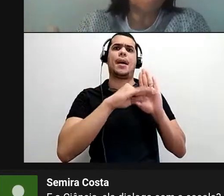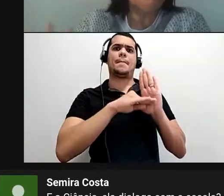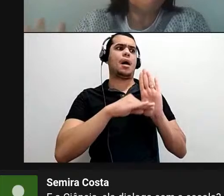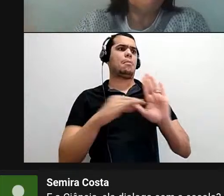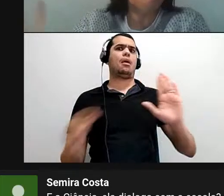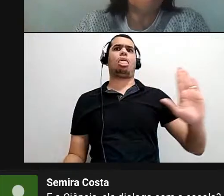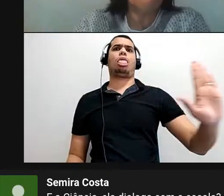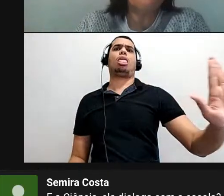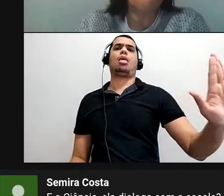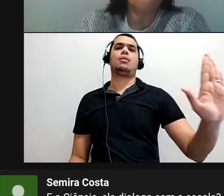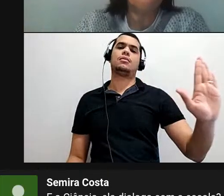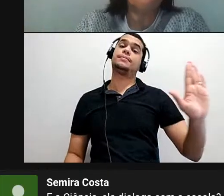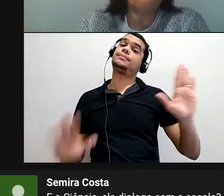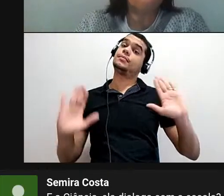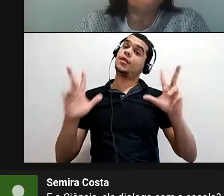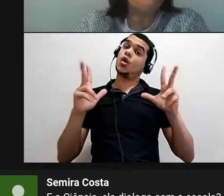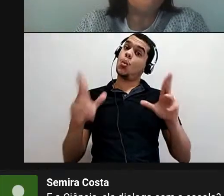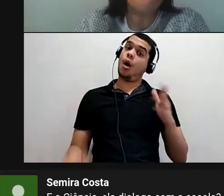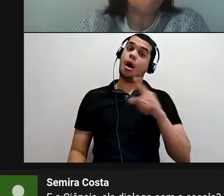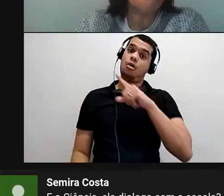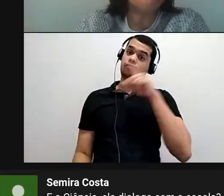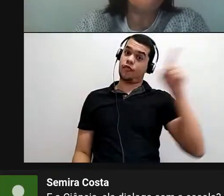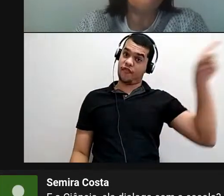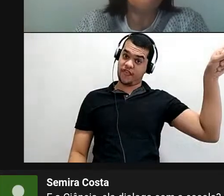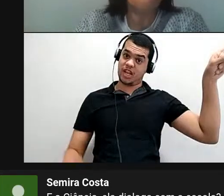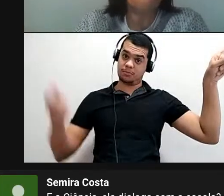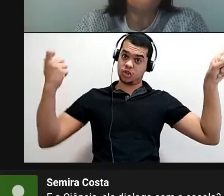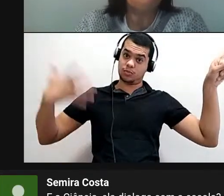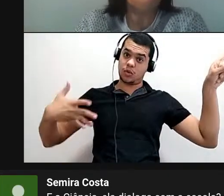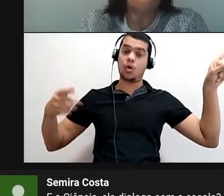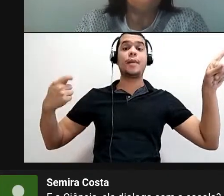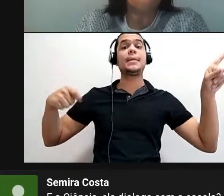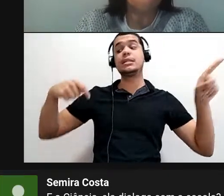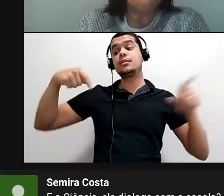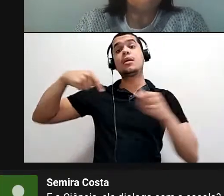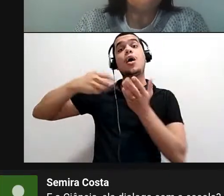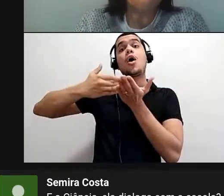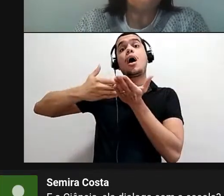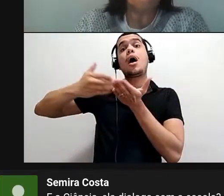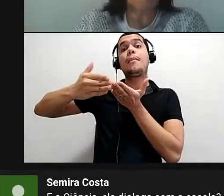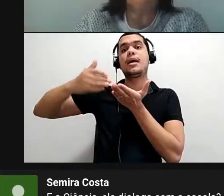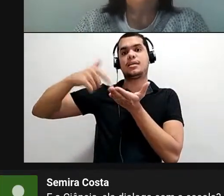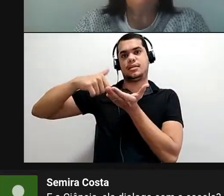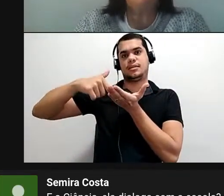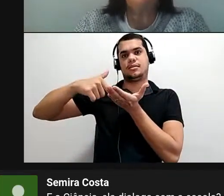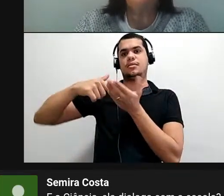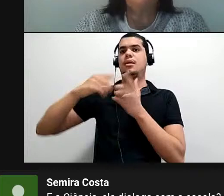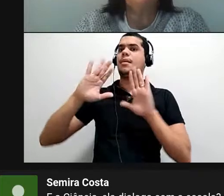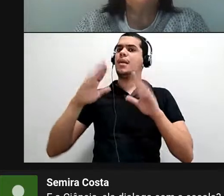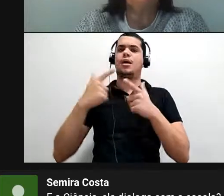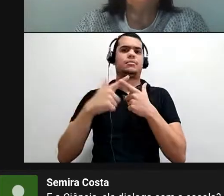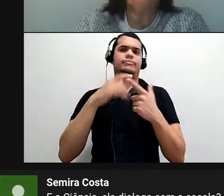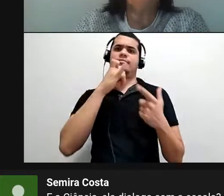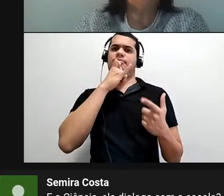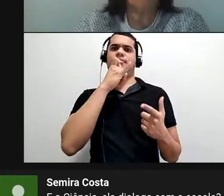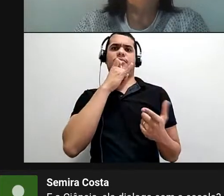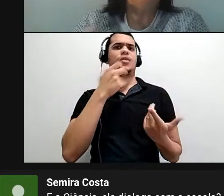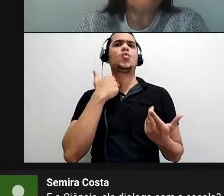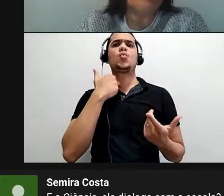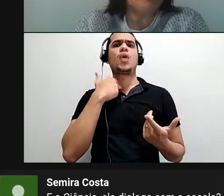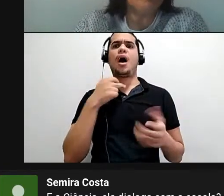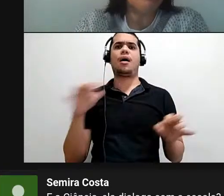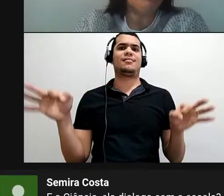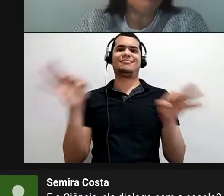gente precisa ter um, é o que o Felipe sempre diz, a gente precisa ter um ponto de partida, né? Mas não dá para você chegar com